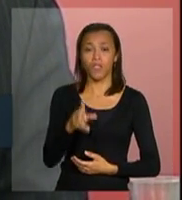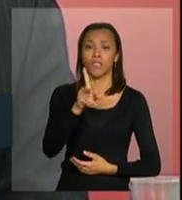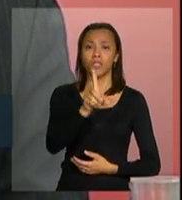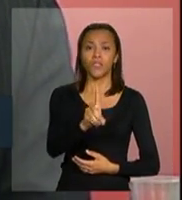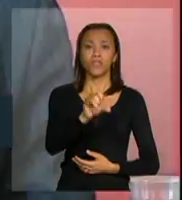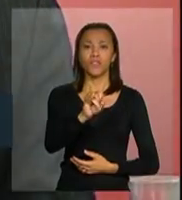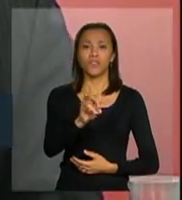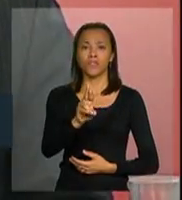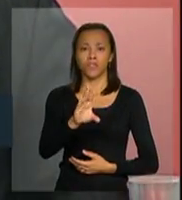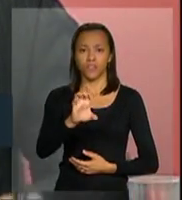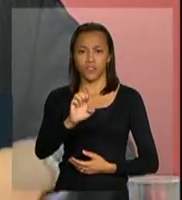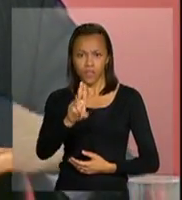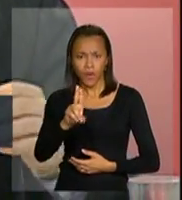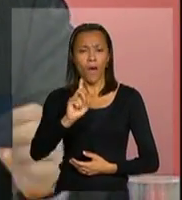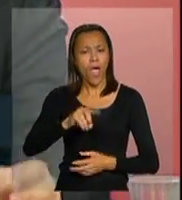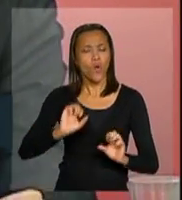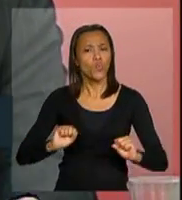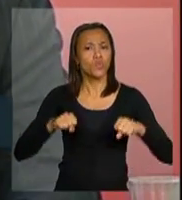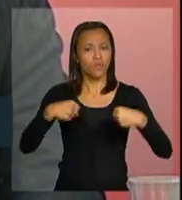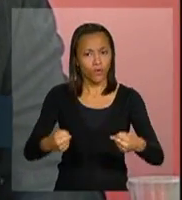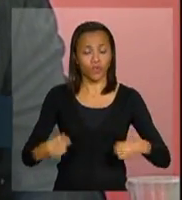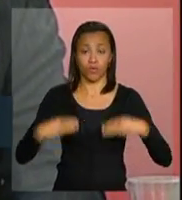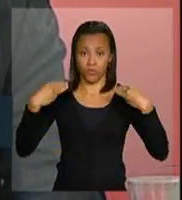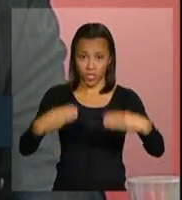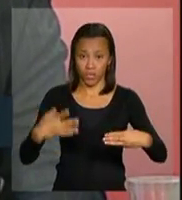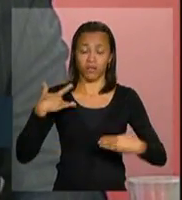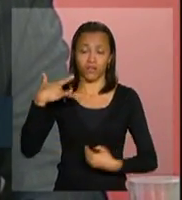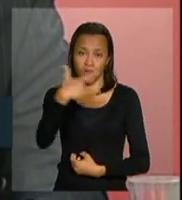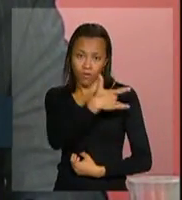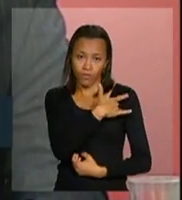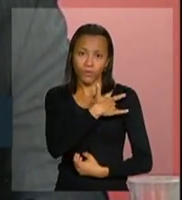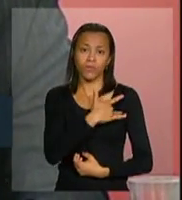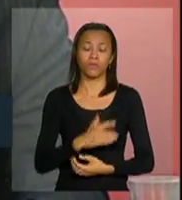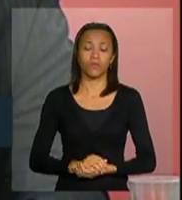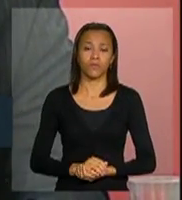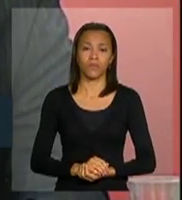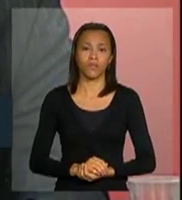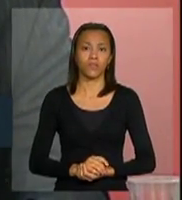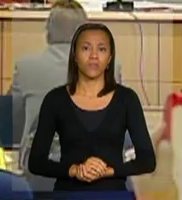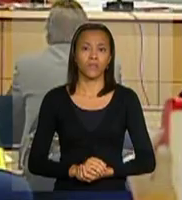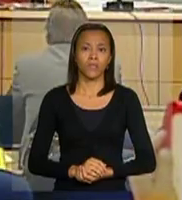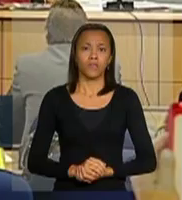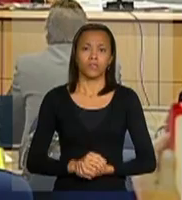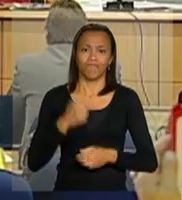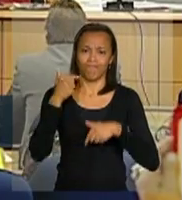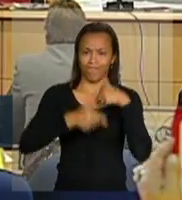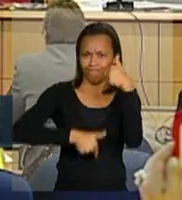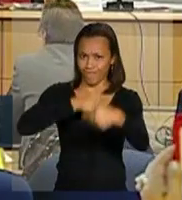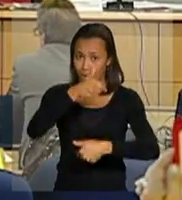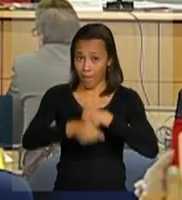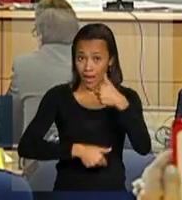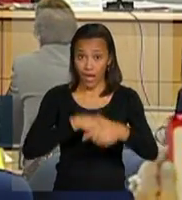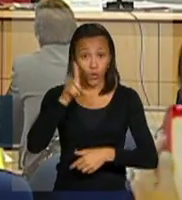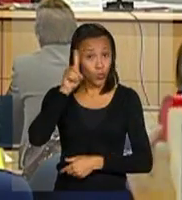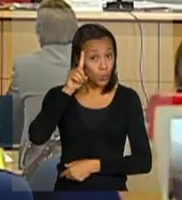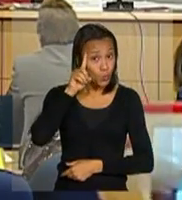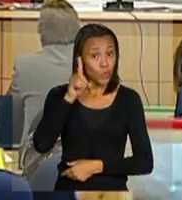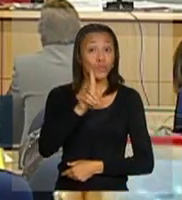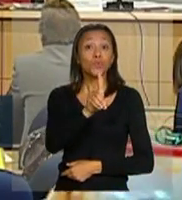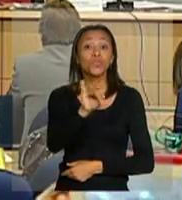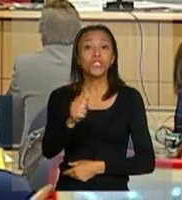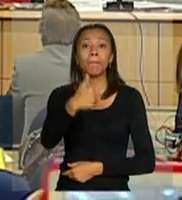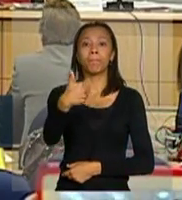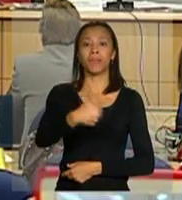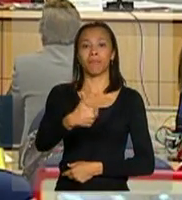é um esforço do Ministério da Saúde, uma decisão do Ministério da Saúde, de trabalhar o dia 1º de dezembro, não